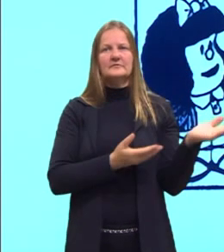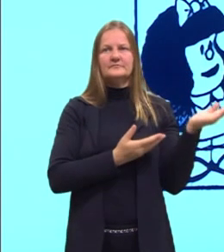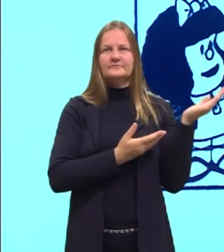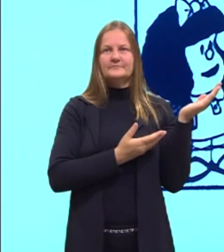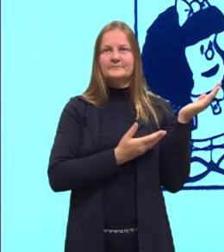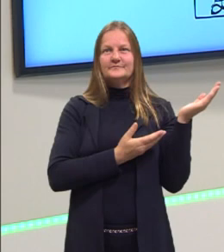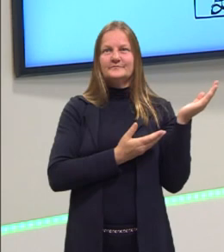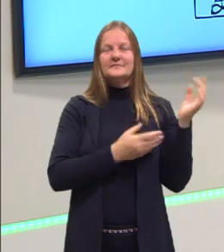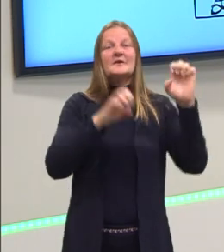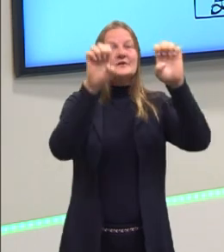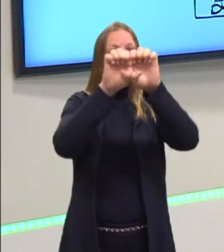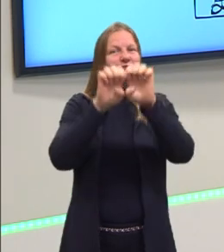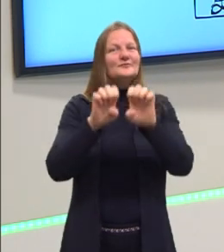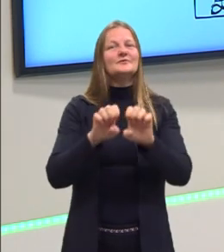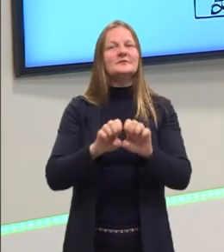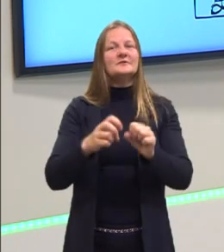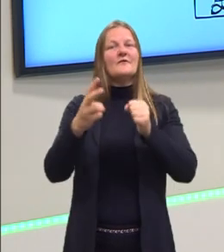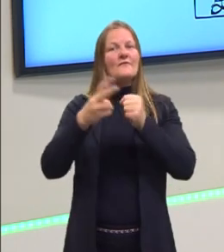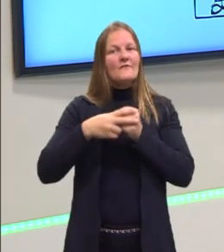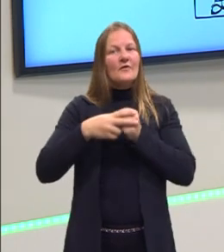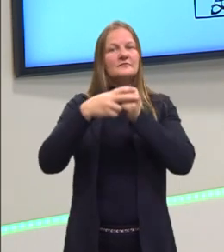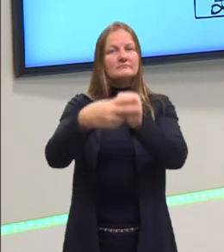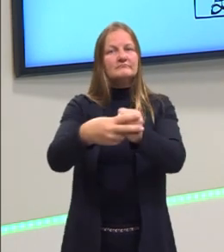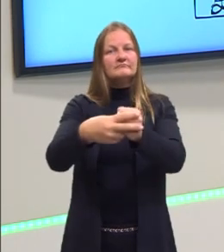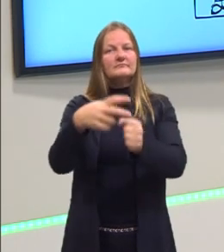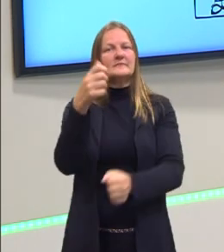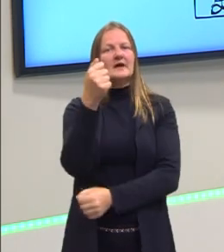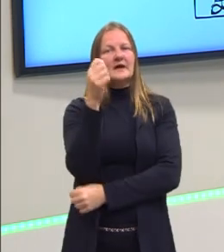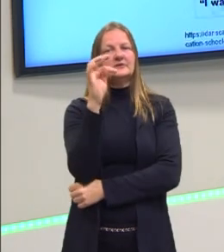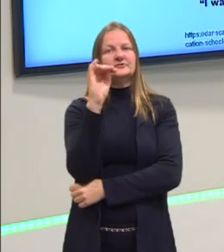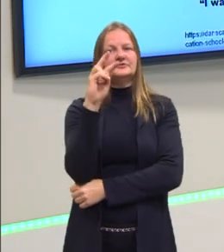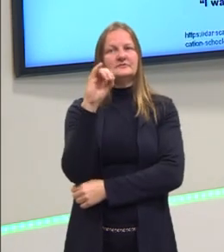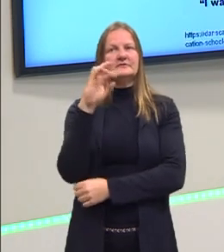Então, essas estruturas aqui estão na voz ativa.